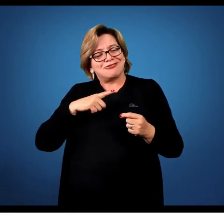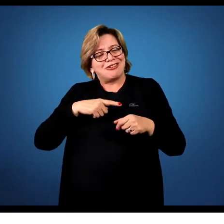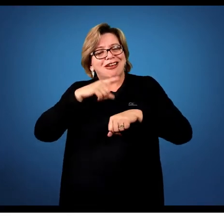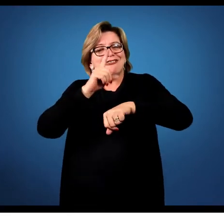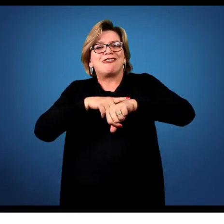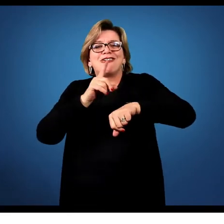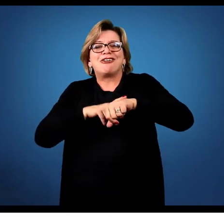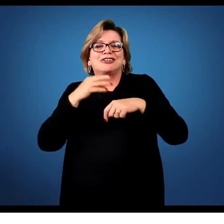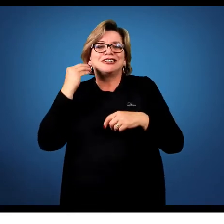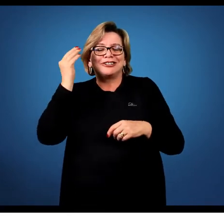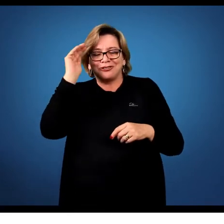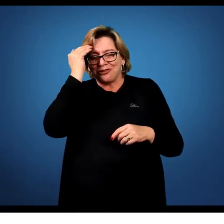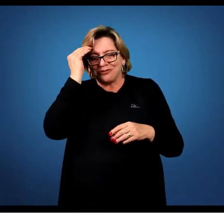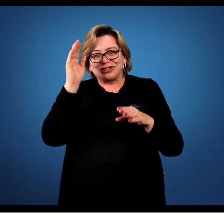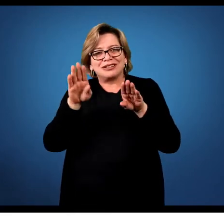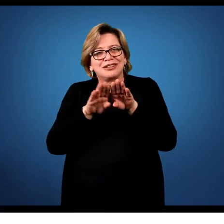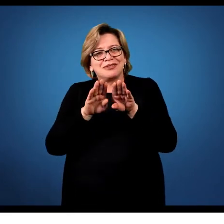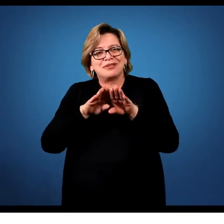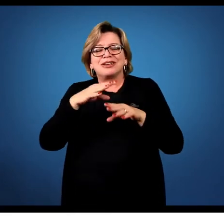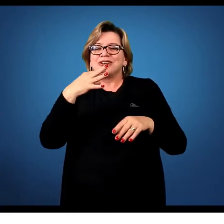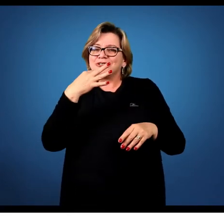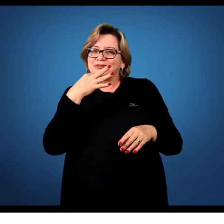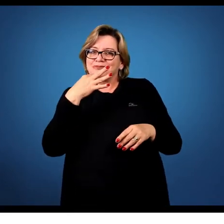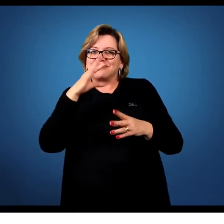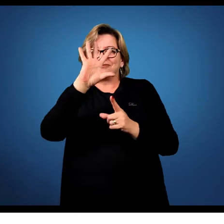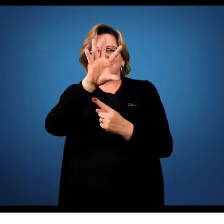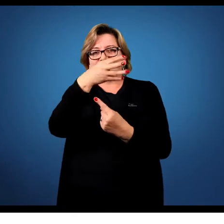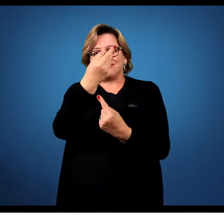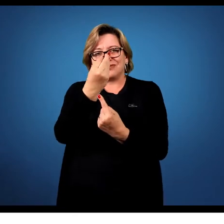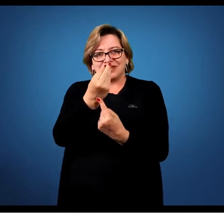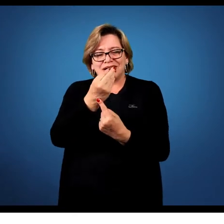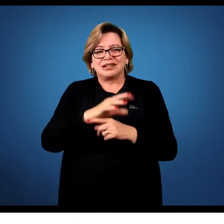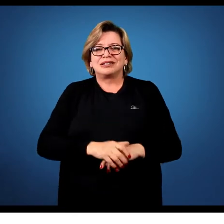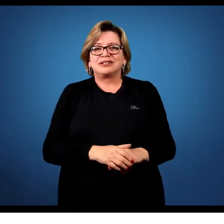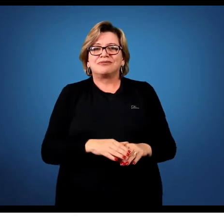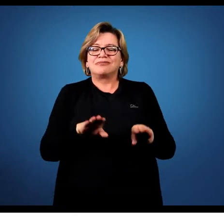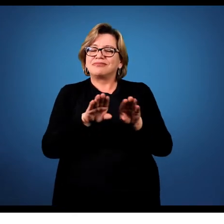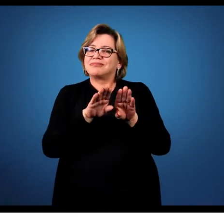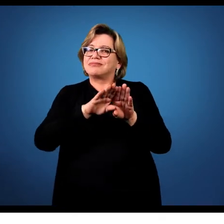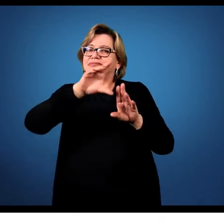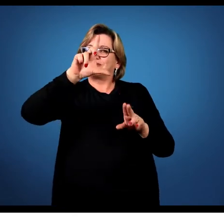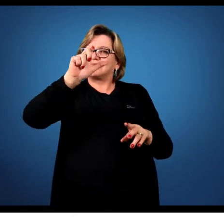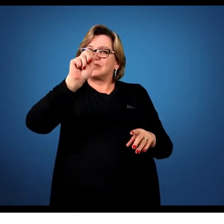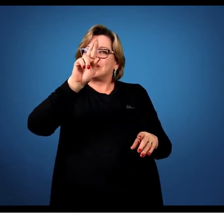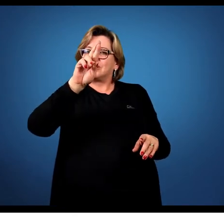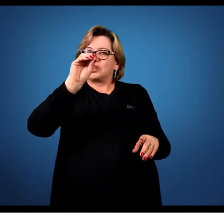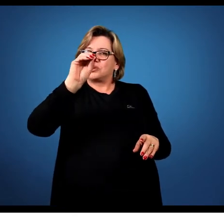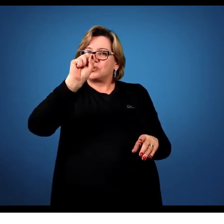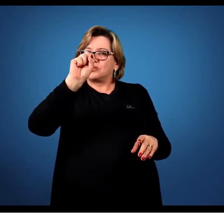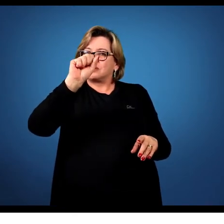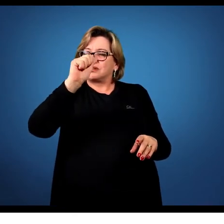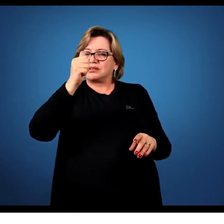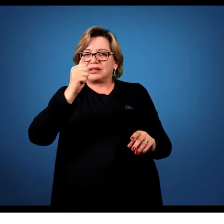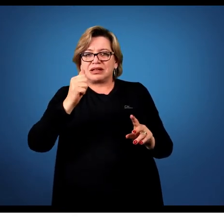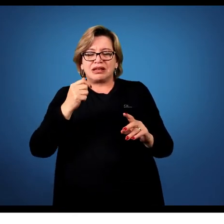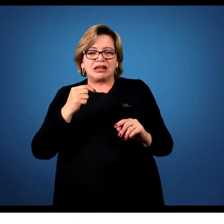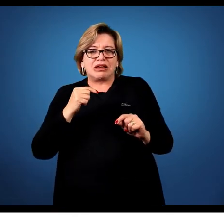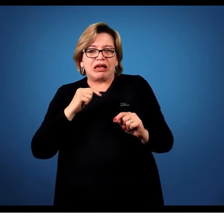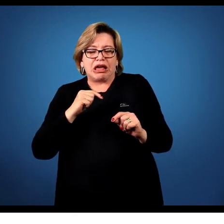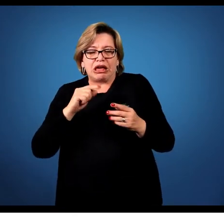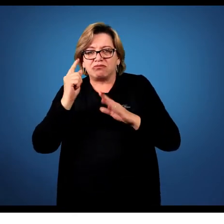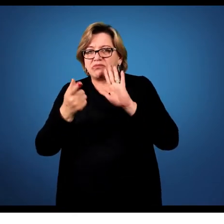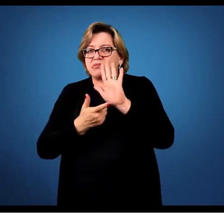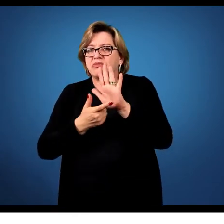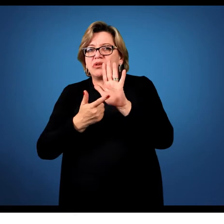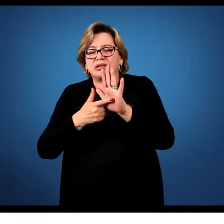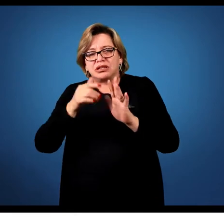a arte. Esse é um outro ponto que o próprio Larossa fala que não permite com que as pessoas tenham uma experiência significativa, é